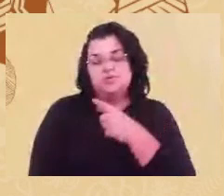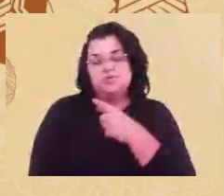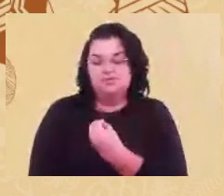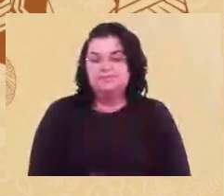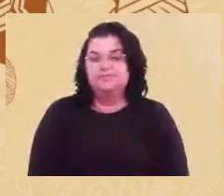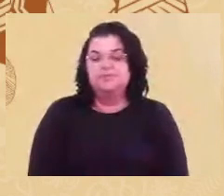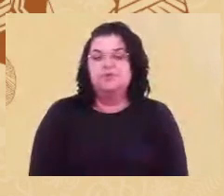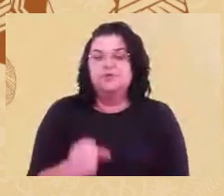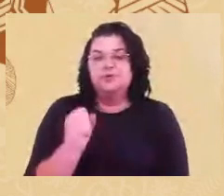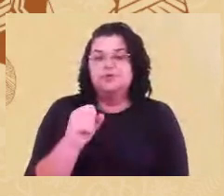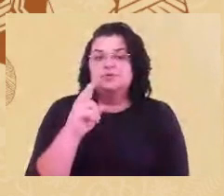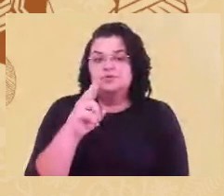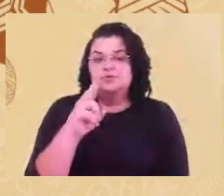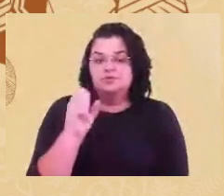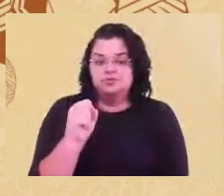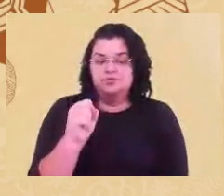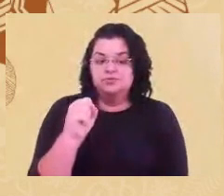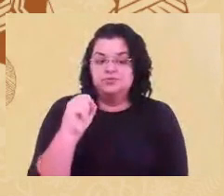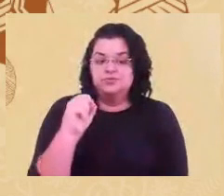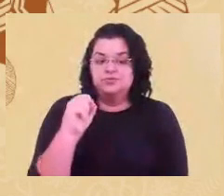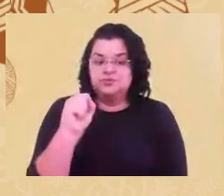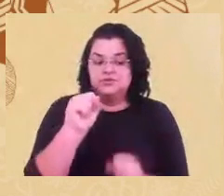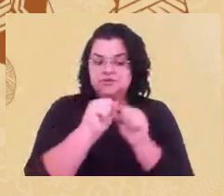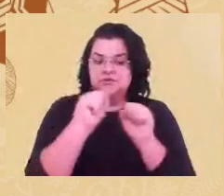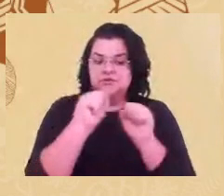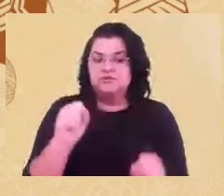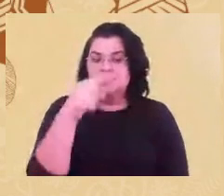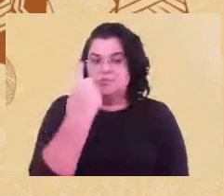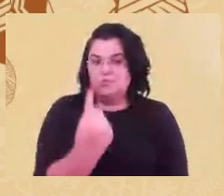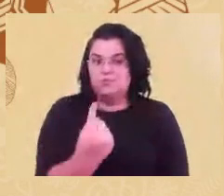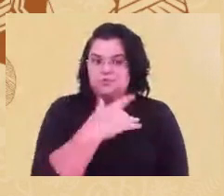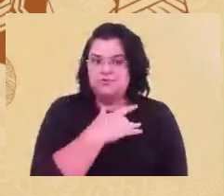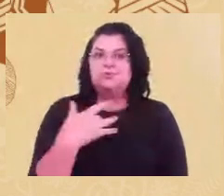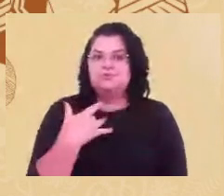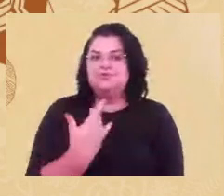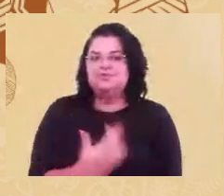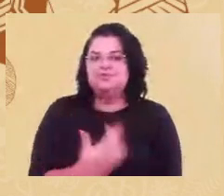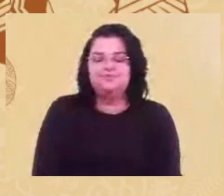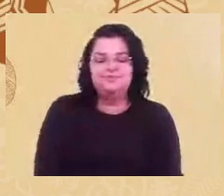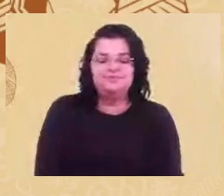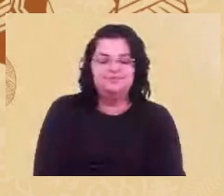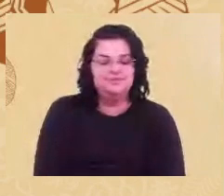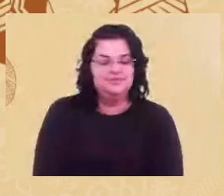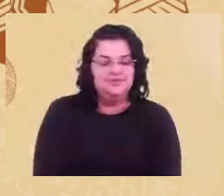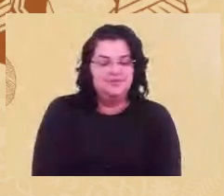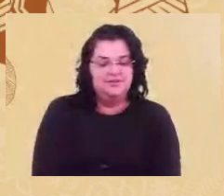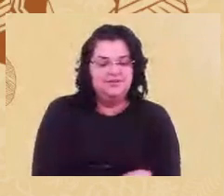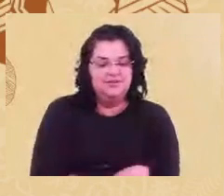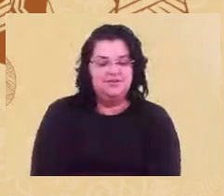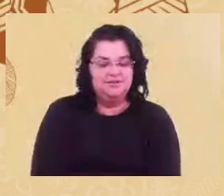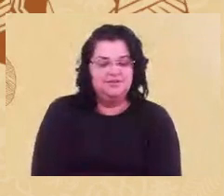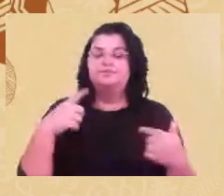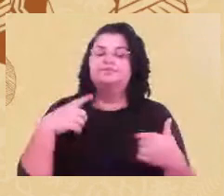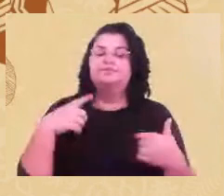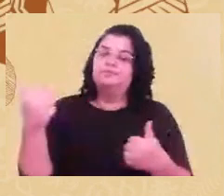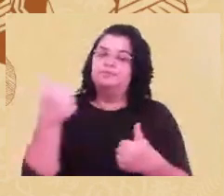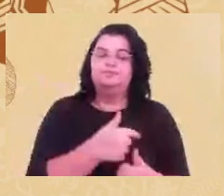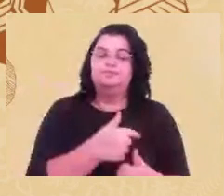substitutivos de hospitais psiquiátricos, no bojo da reforma psiquiátrica e da luta anti-manicomial.